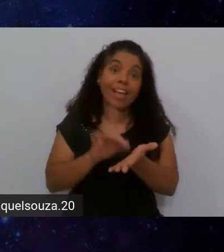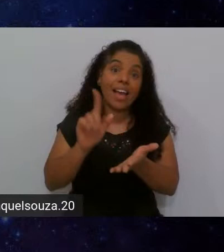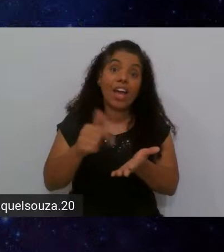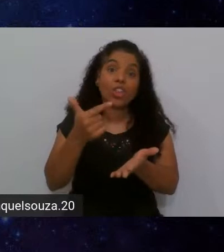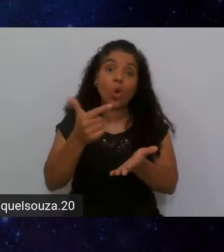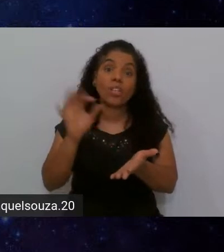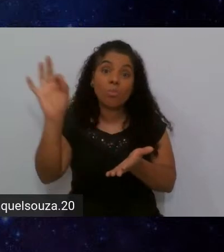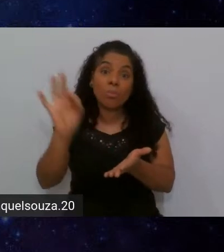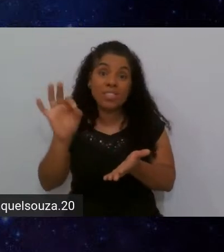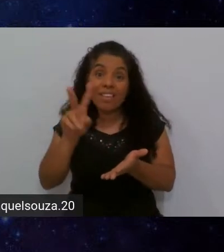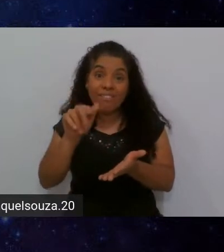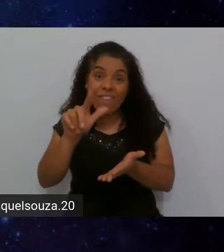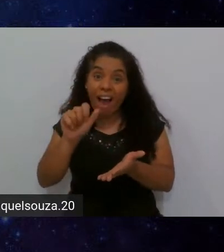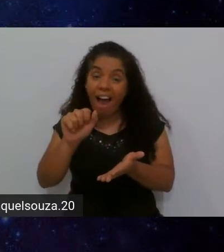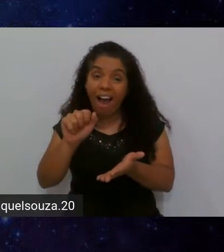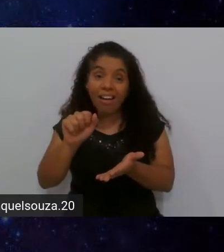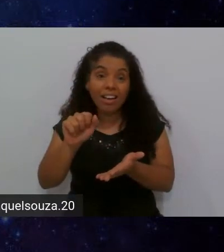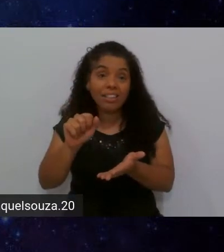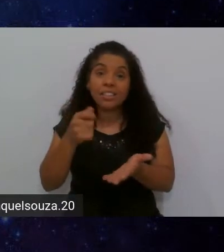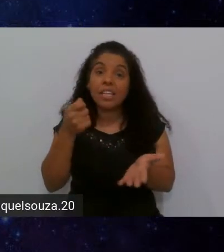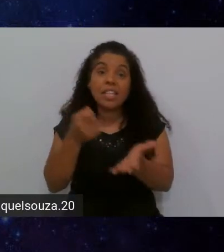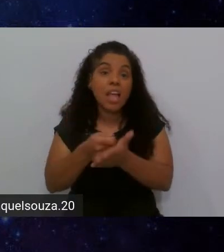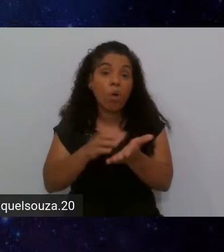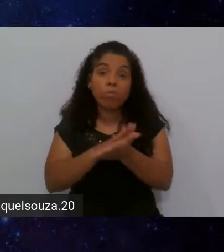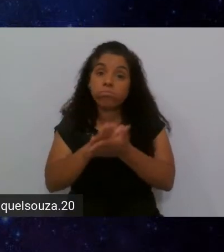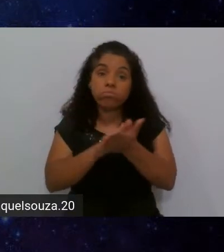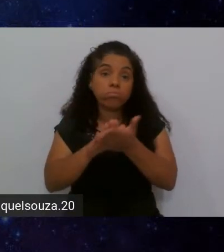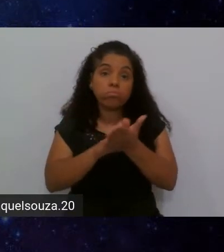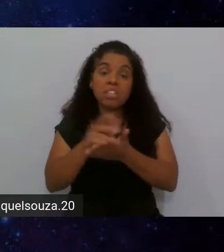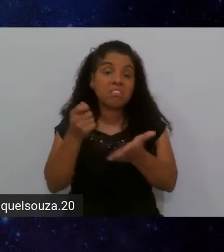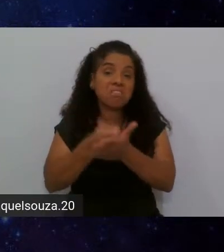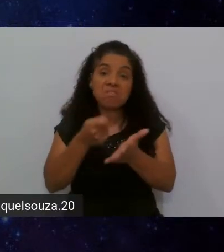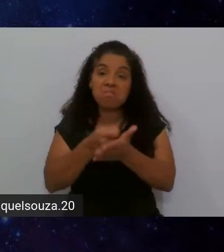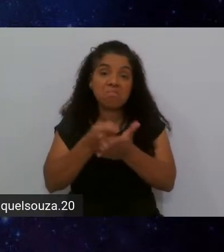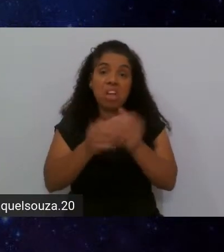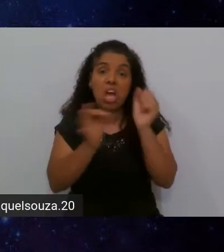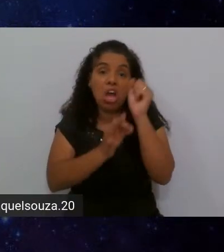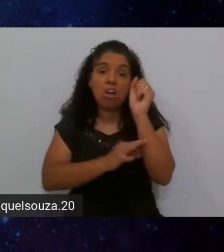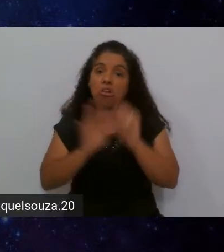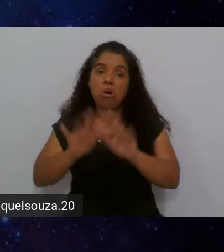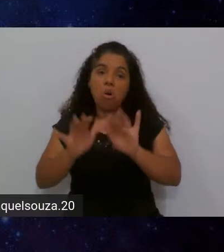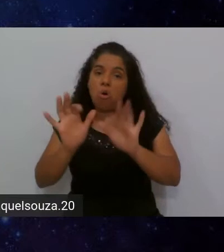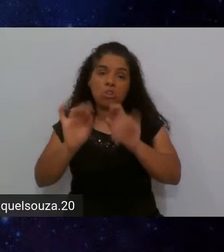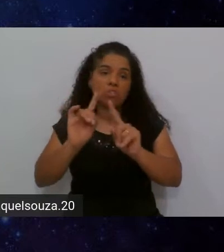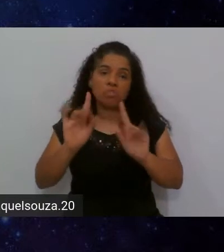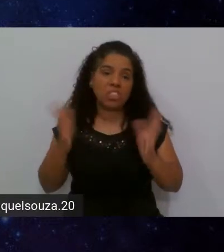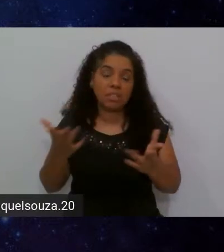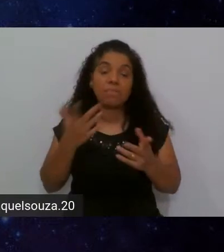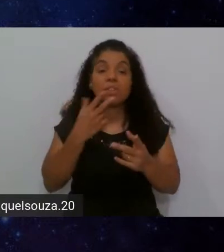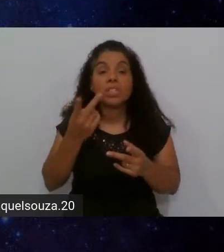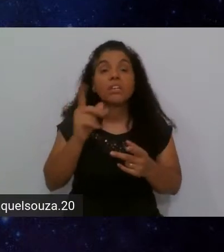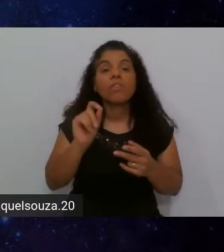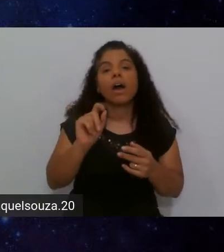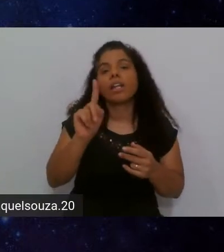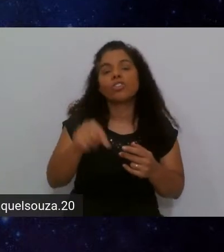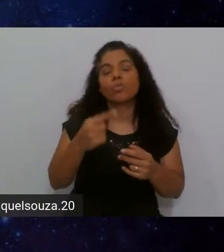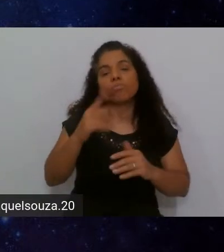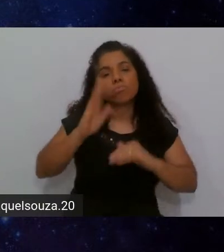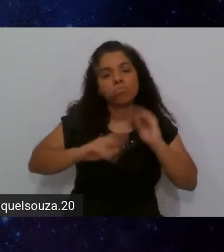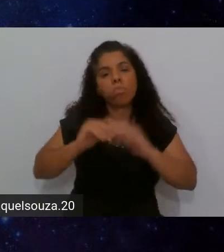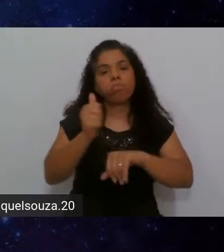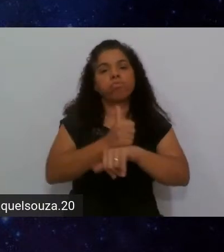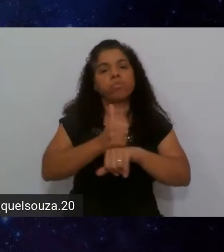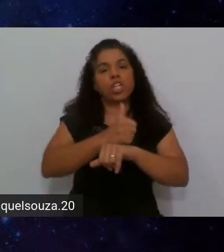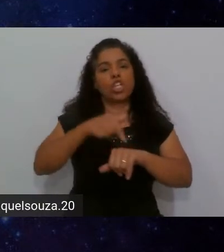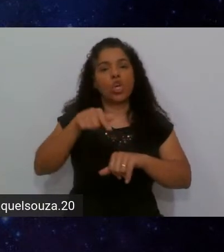% das vagas não exigindo que você codifique quando a gente fala ali então de um profissional de